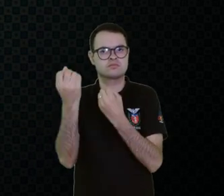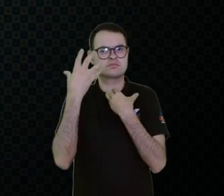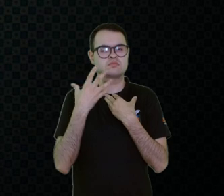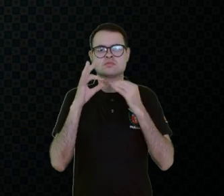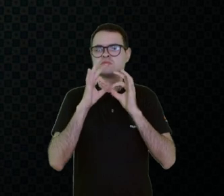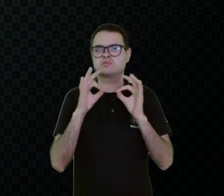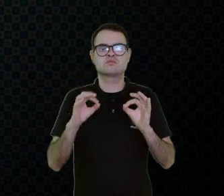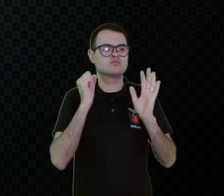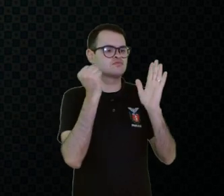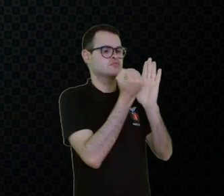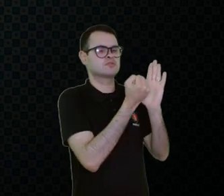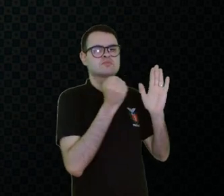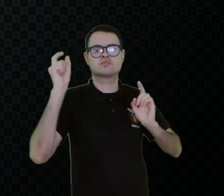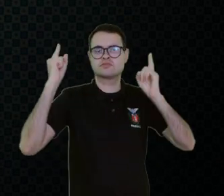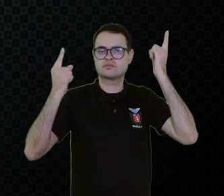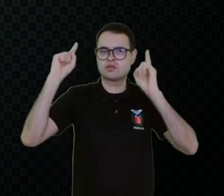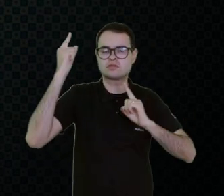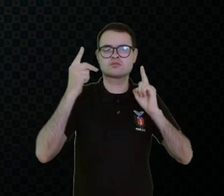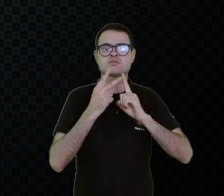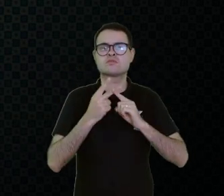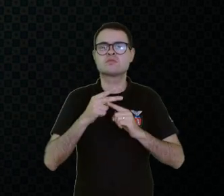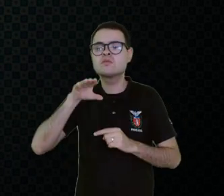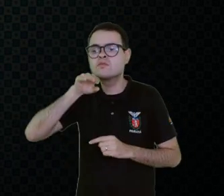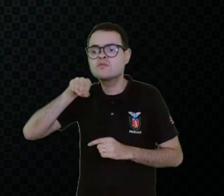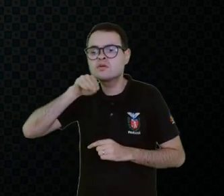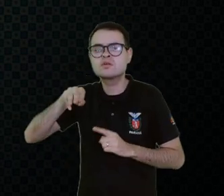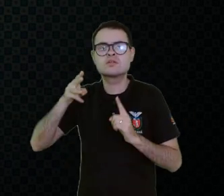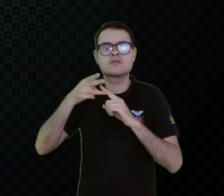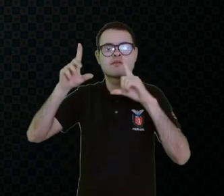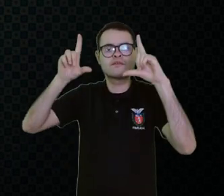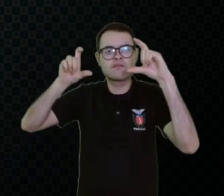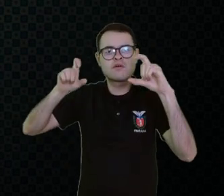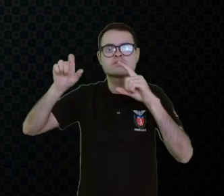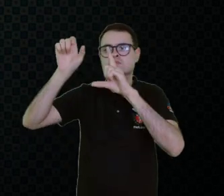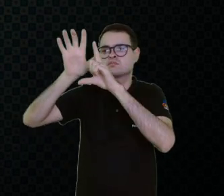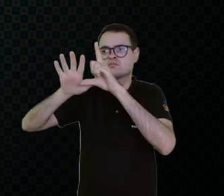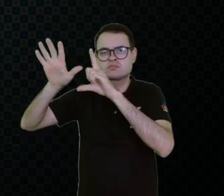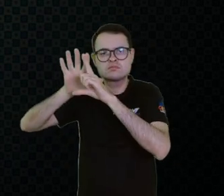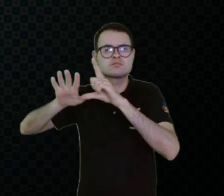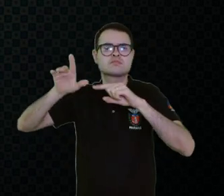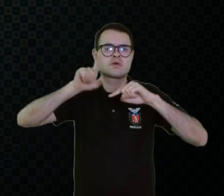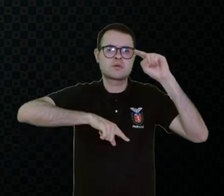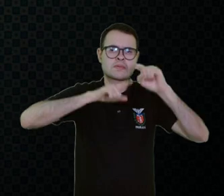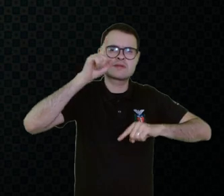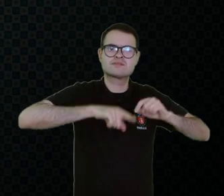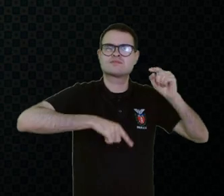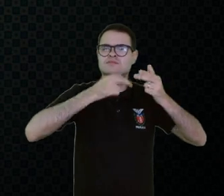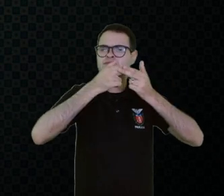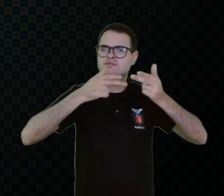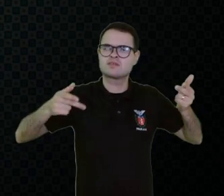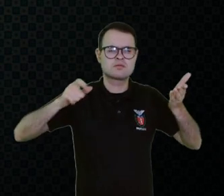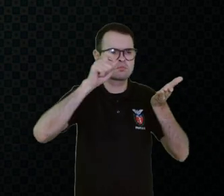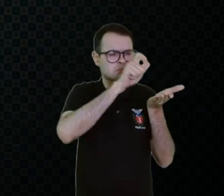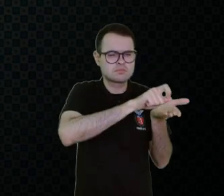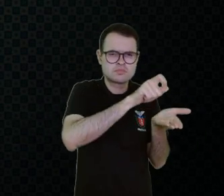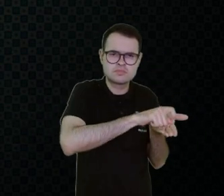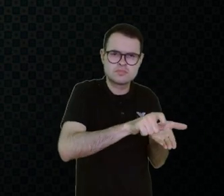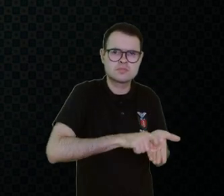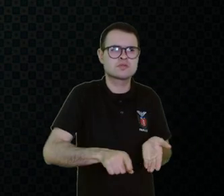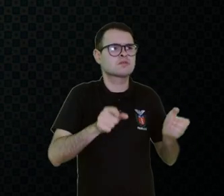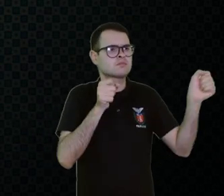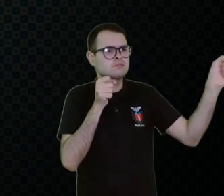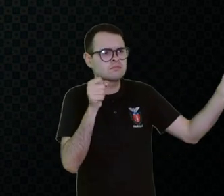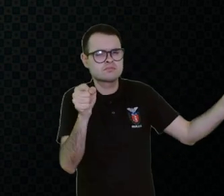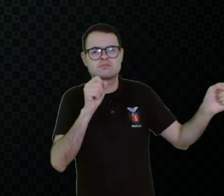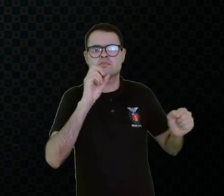eles podem ser gestos, vocalização, fotos, objetos, escrita. Os recursos podem ser prancha, podem ser